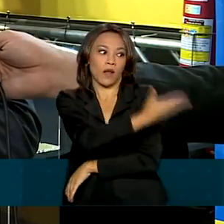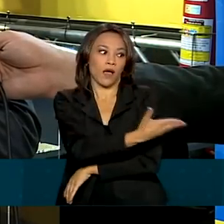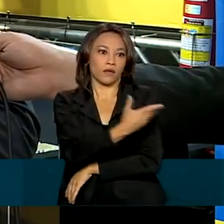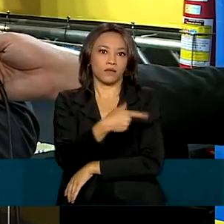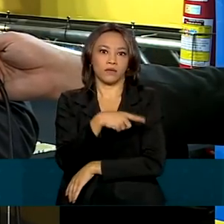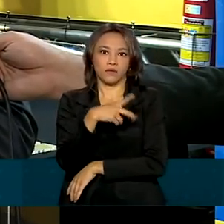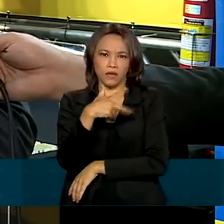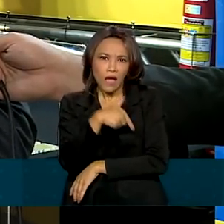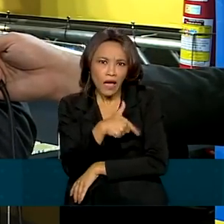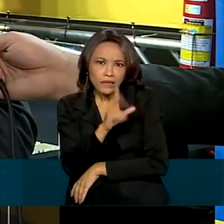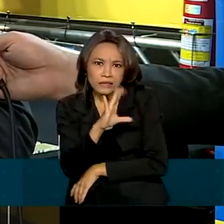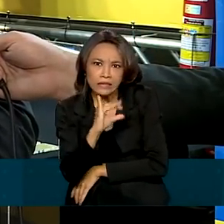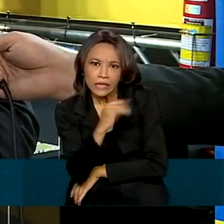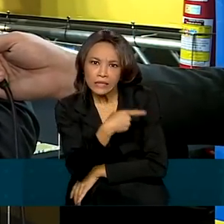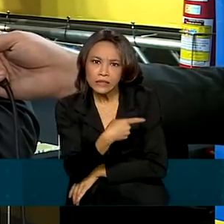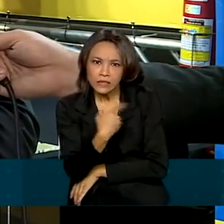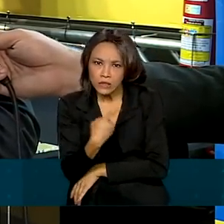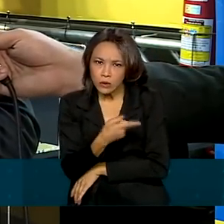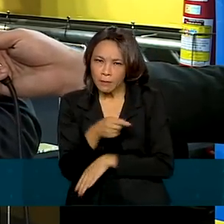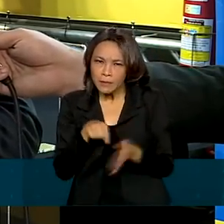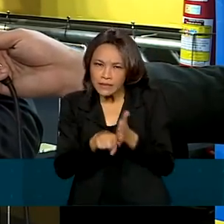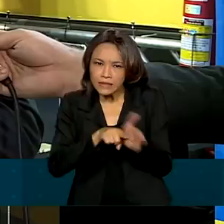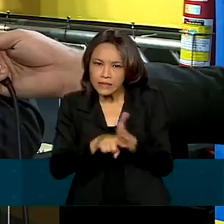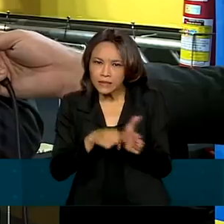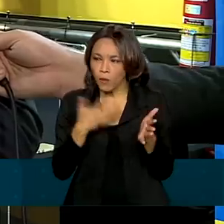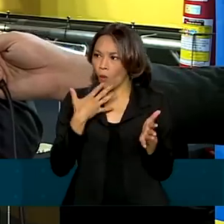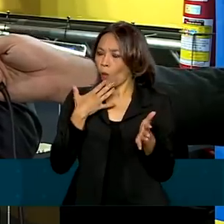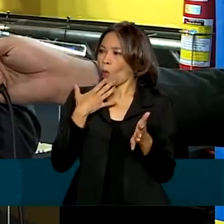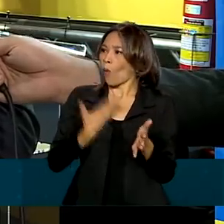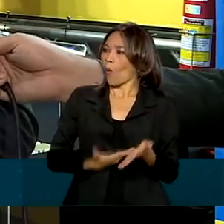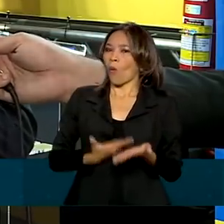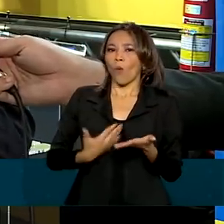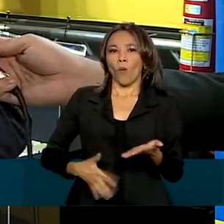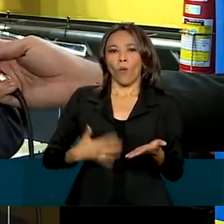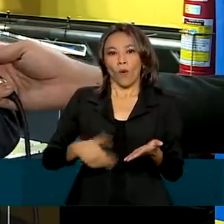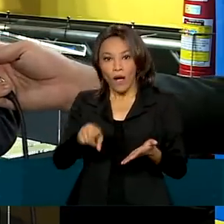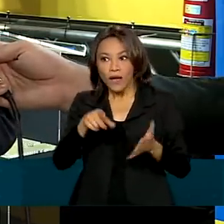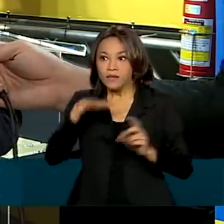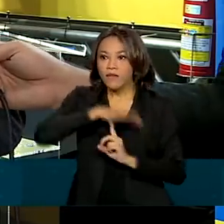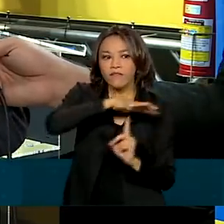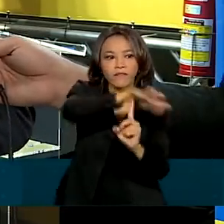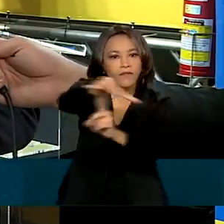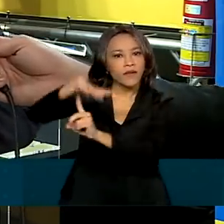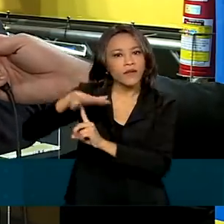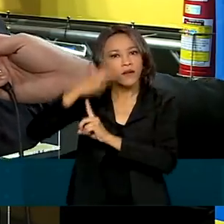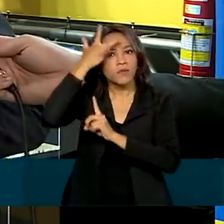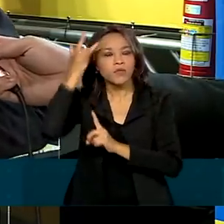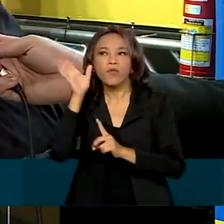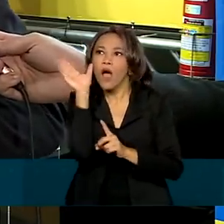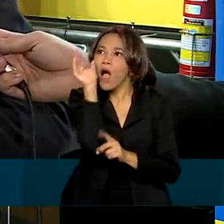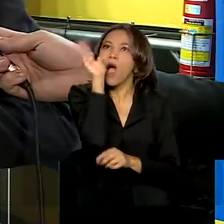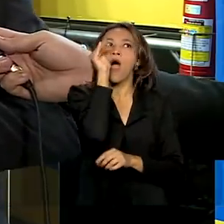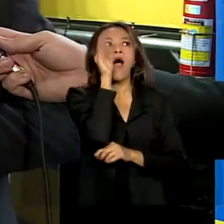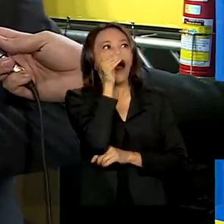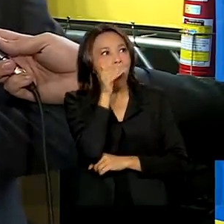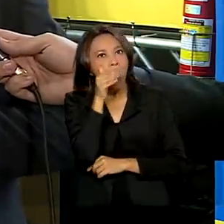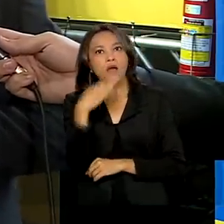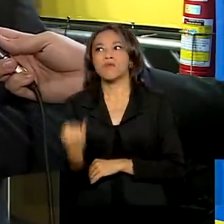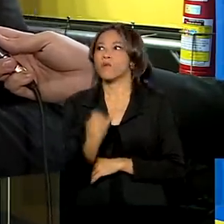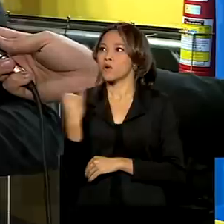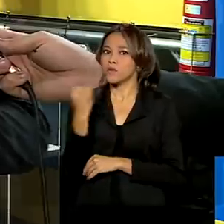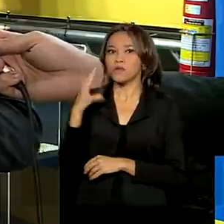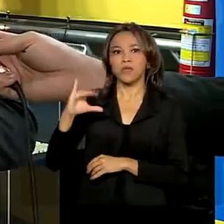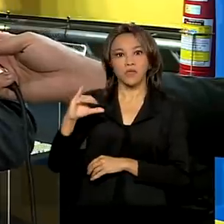que isso saiu da ciência, que isso saiu do trabalho de algum pesquisador. Então, uma feira como essa, as pessoas têm essa noção da importância da ciência e a